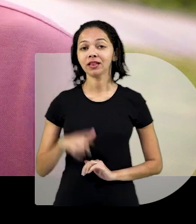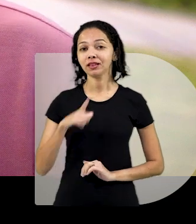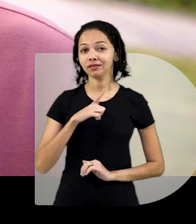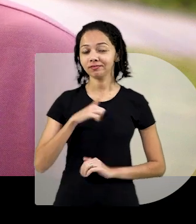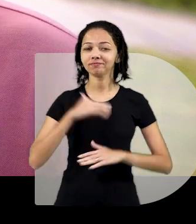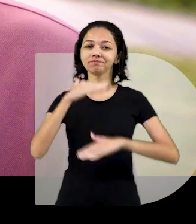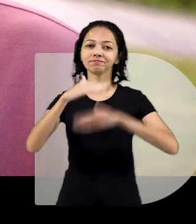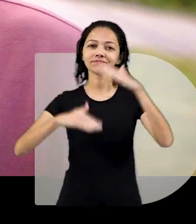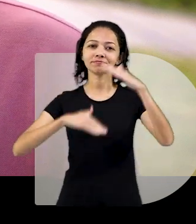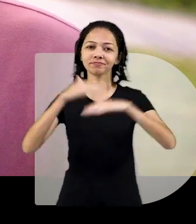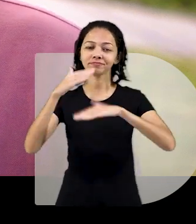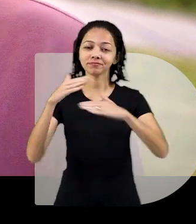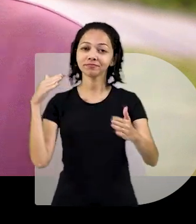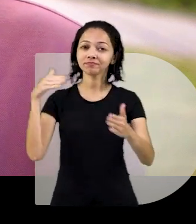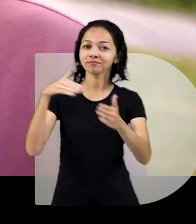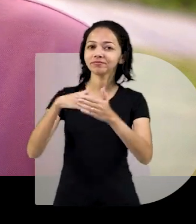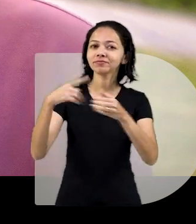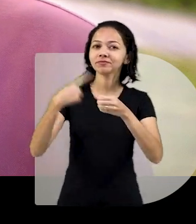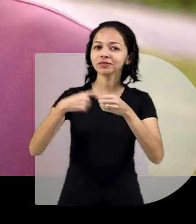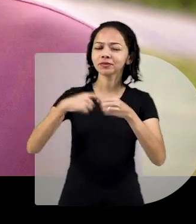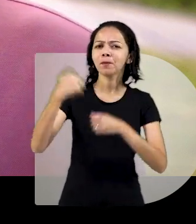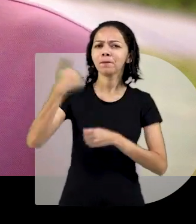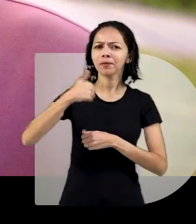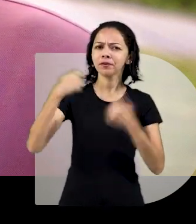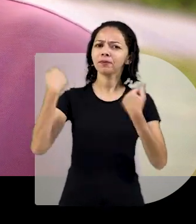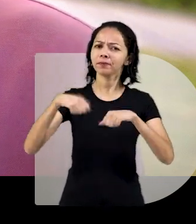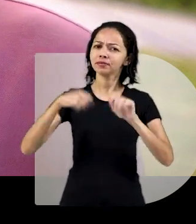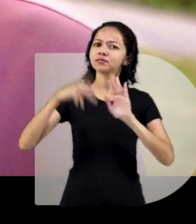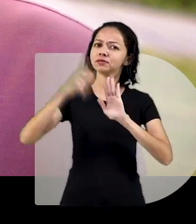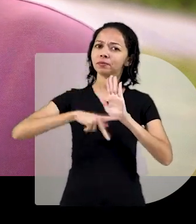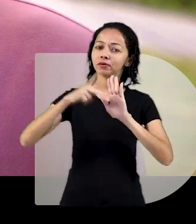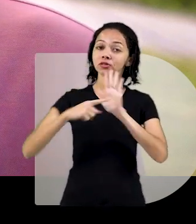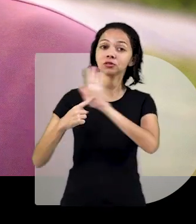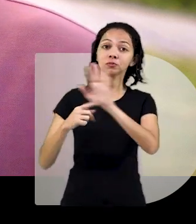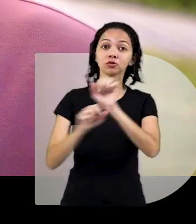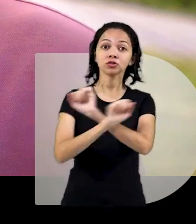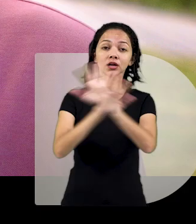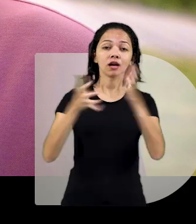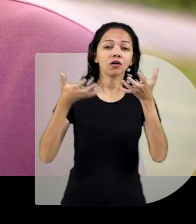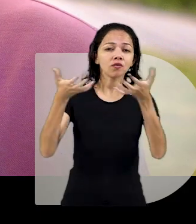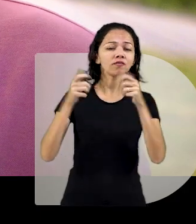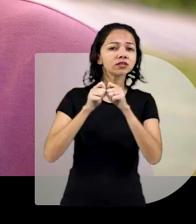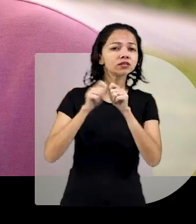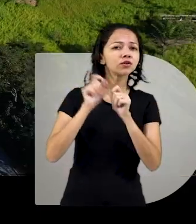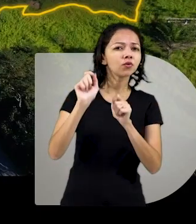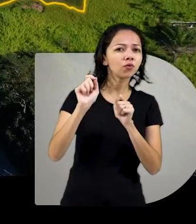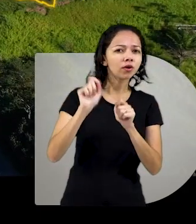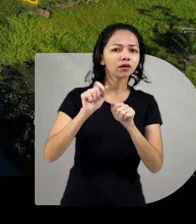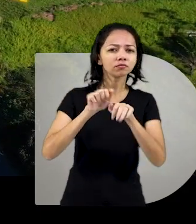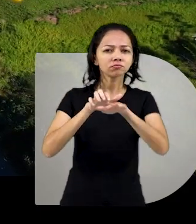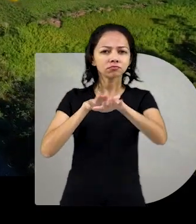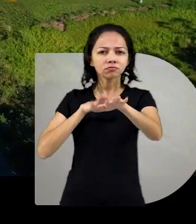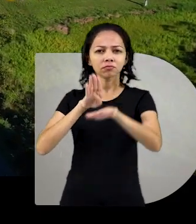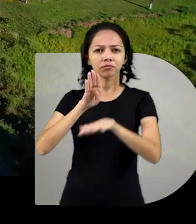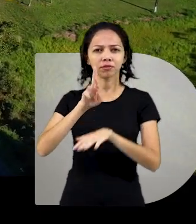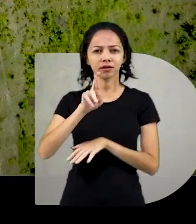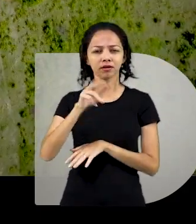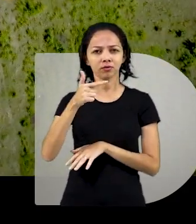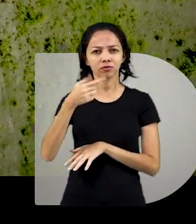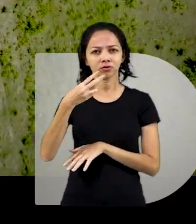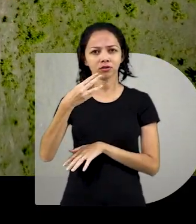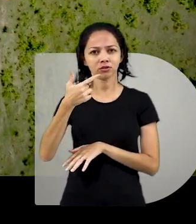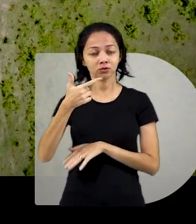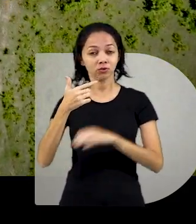Para a gente levar o desenvolvimento até o interior, primeiro é preciso ter projetos e a clareza do que se quer fazer. Eu vou duplicar a BR